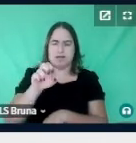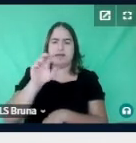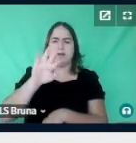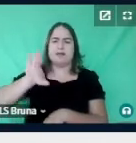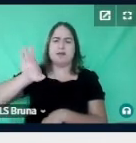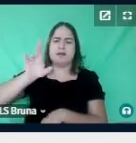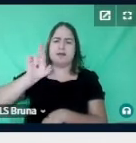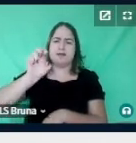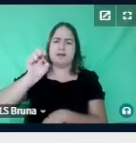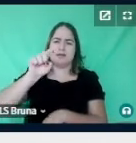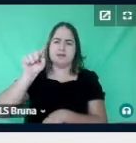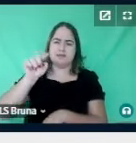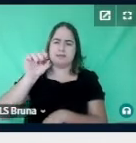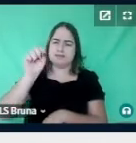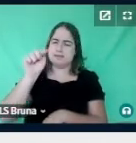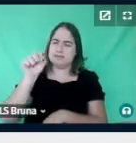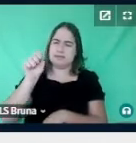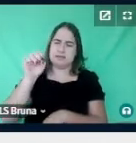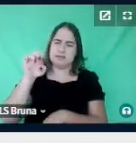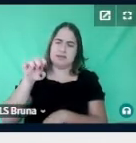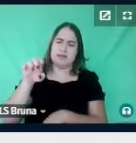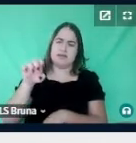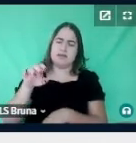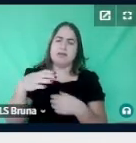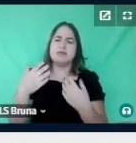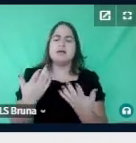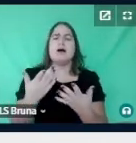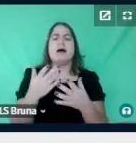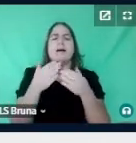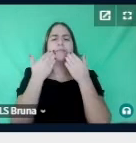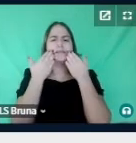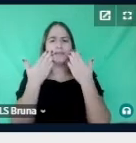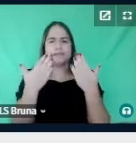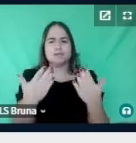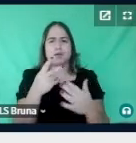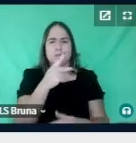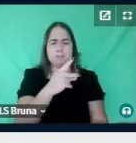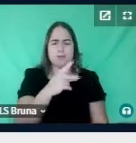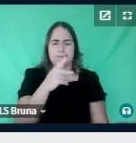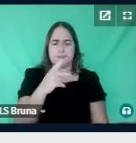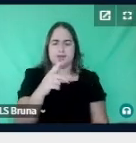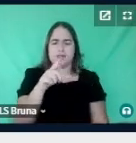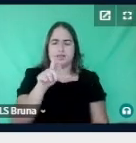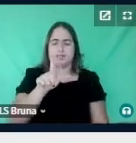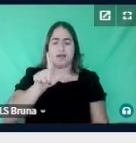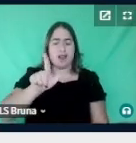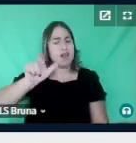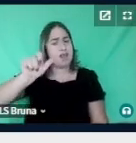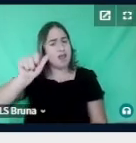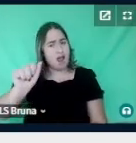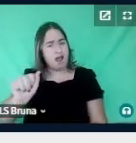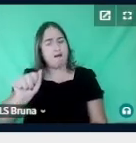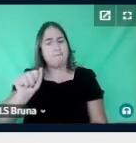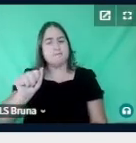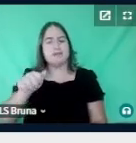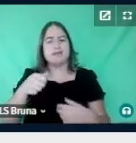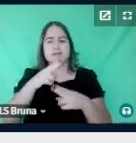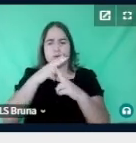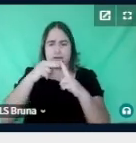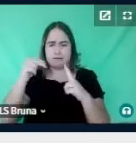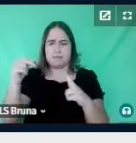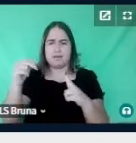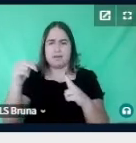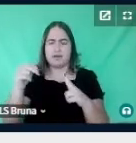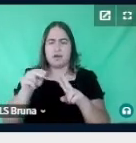uma defesa pelo programa de pós-graduação em linguística aplicada da Universidade de Brasília. O trabalho da Cristiane é intitulado uma